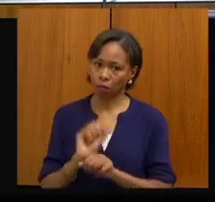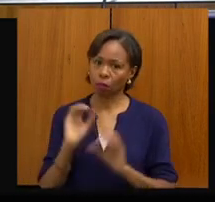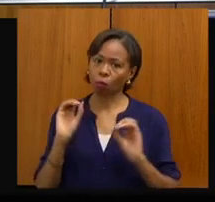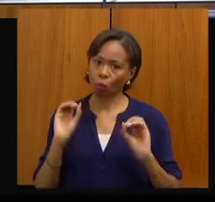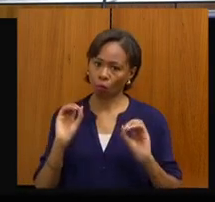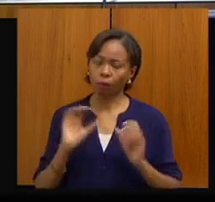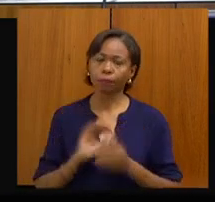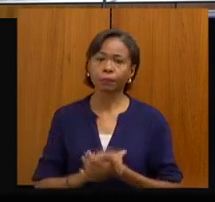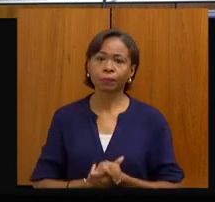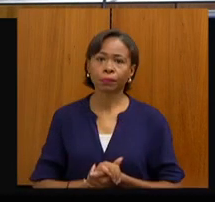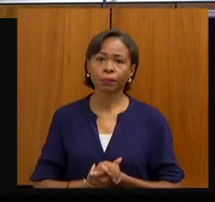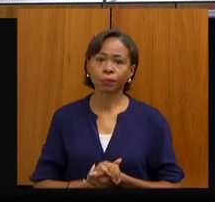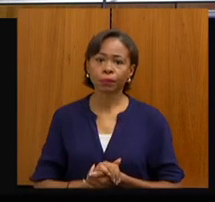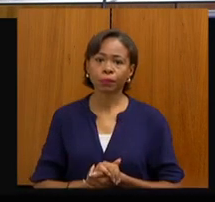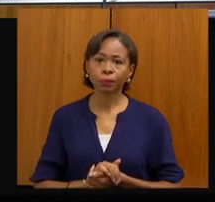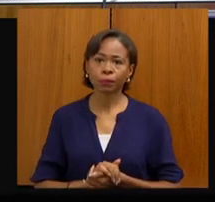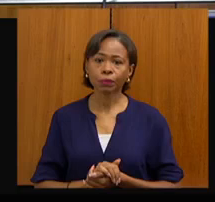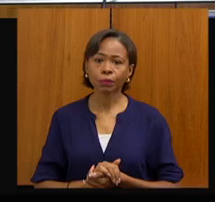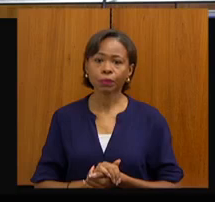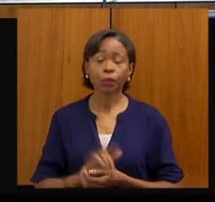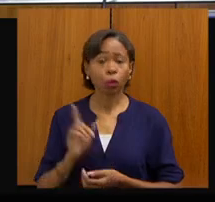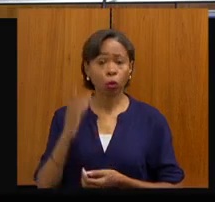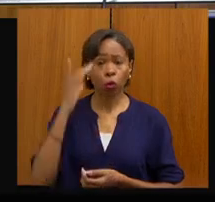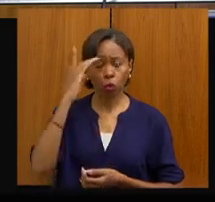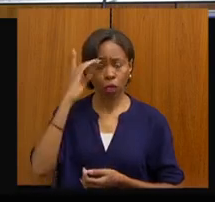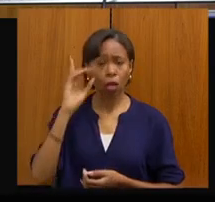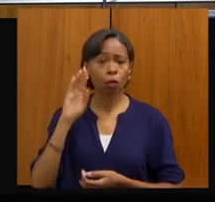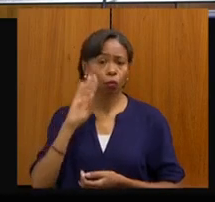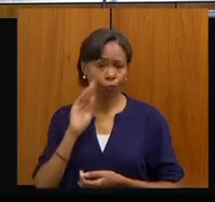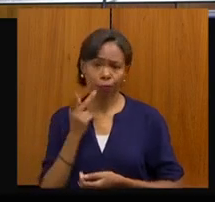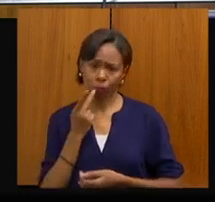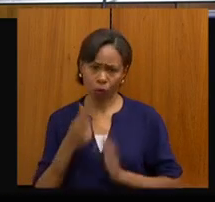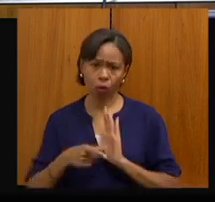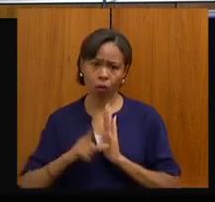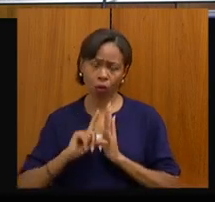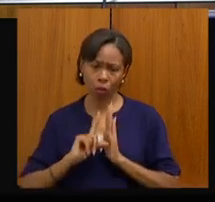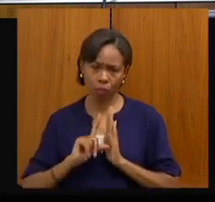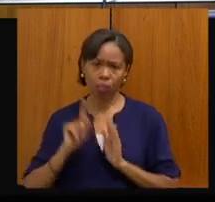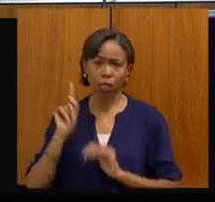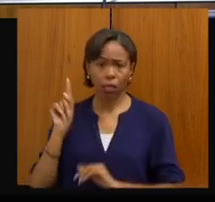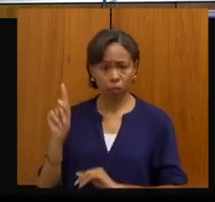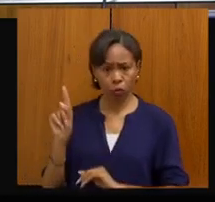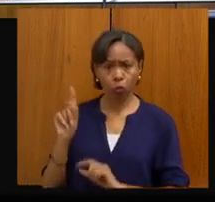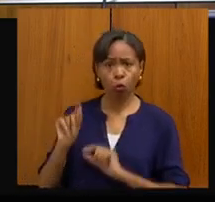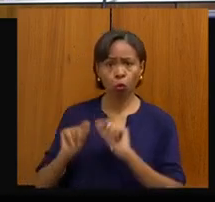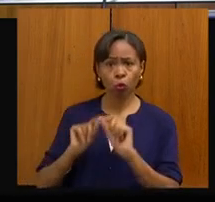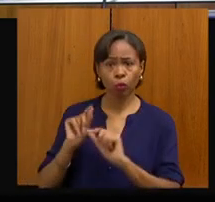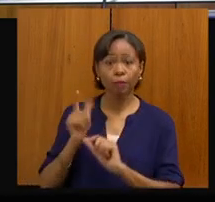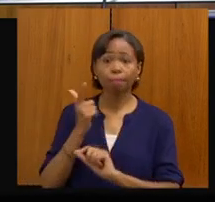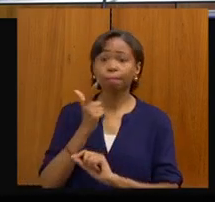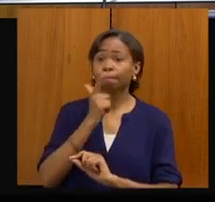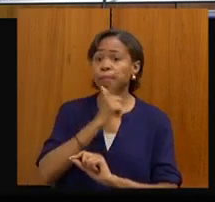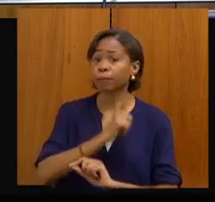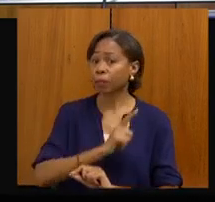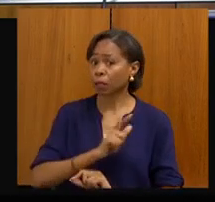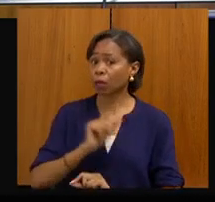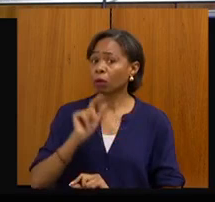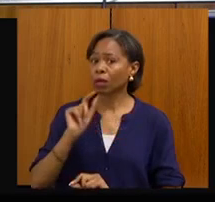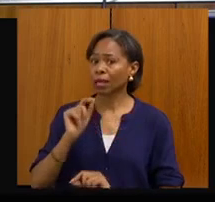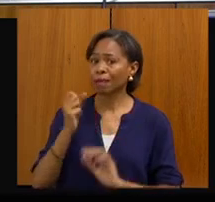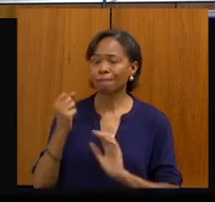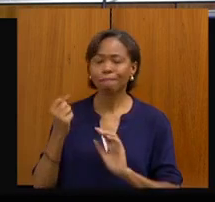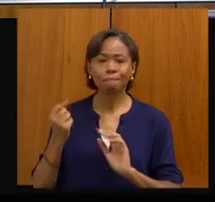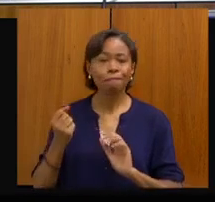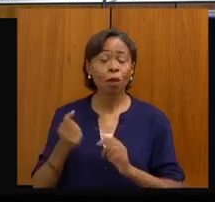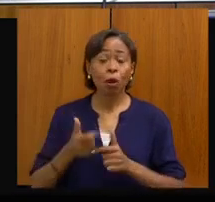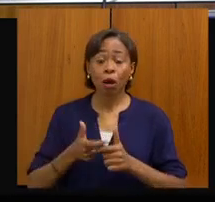ponto, muito vinculado ao que o deputado Duarte Bestir falou. Nós conseguimos aí um grande legado de